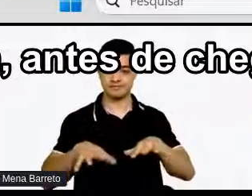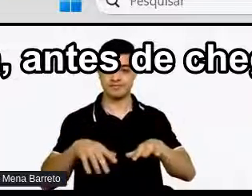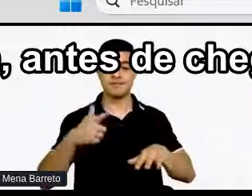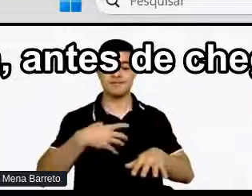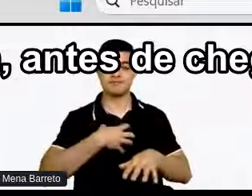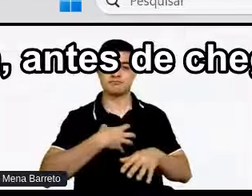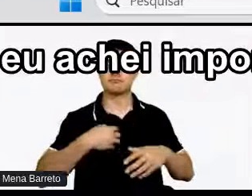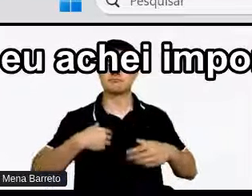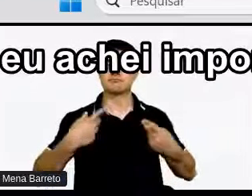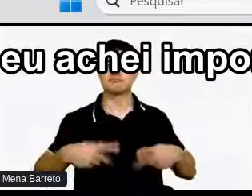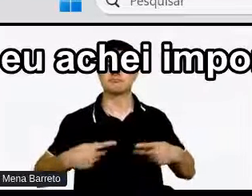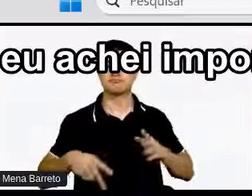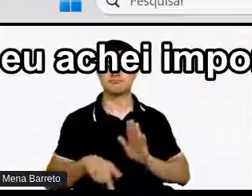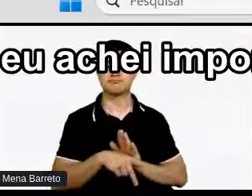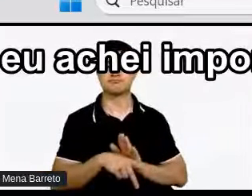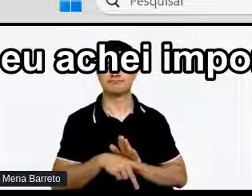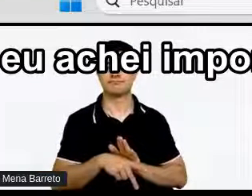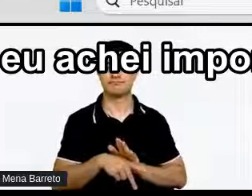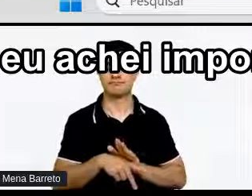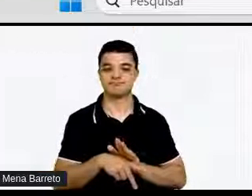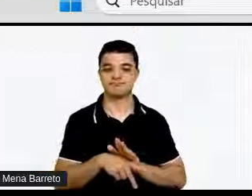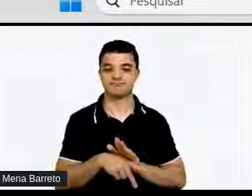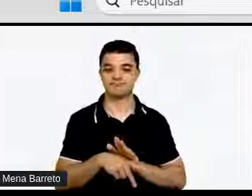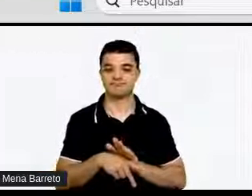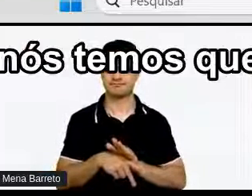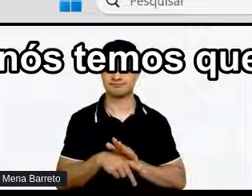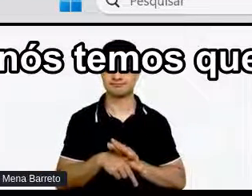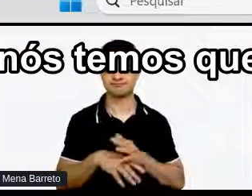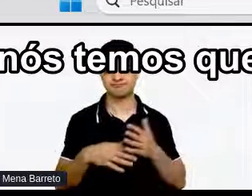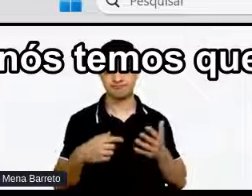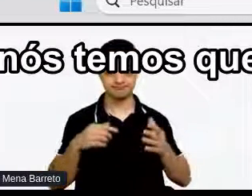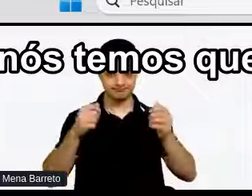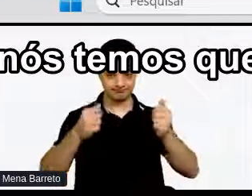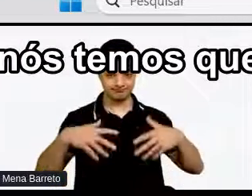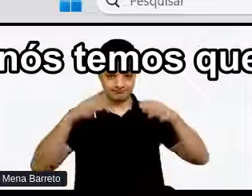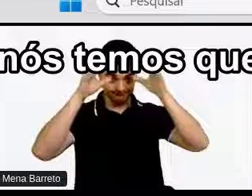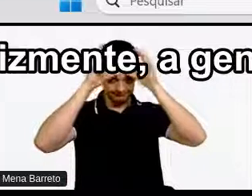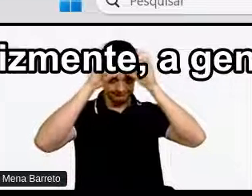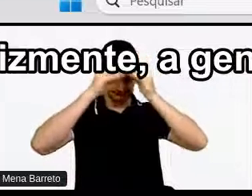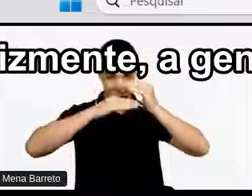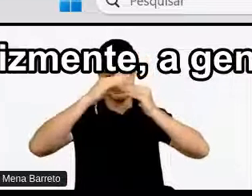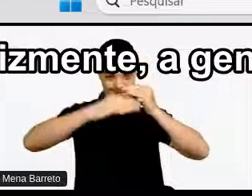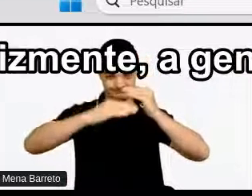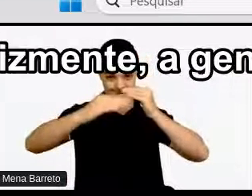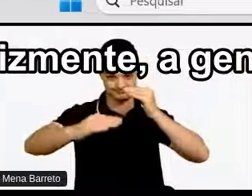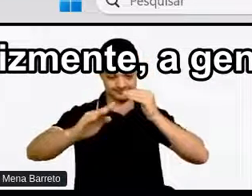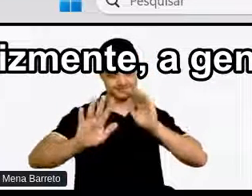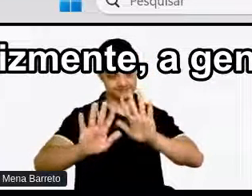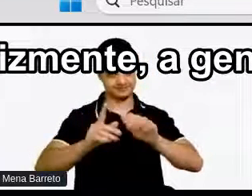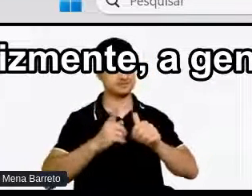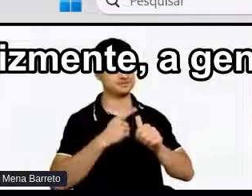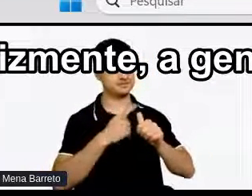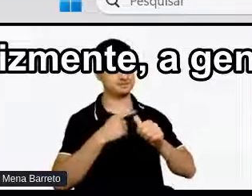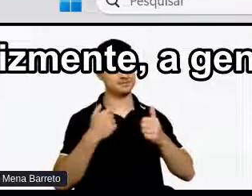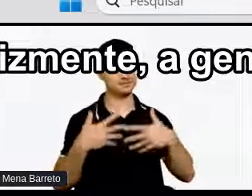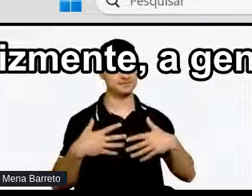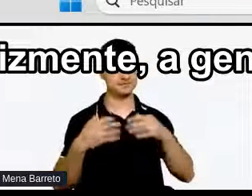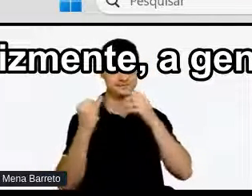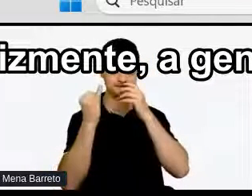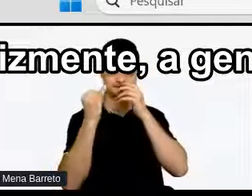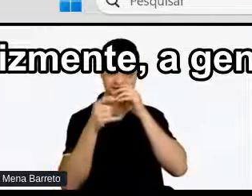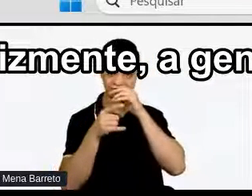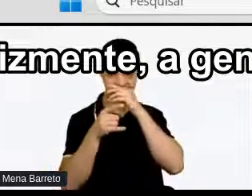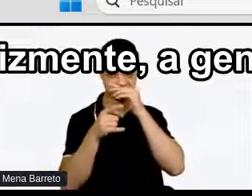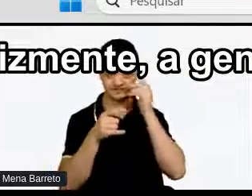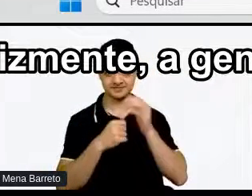de chegar na neurodiversidade Eu achei importante Destacar Que nós temos que ter isso em mente Hoje Infelizmente A gente